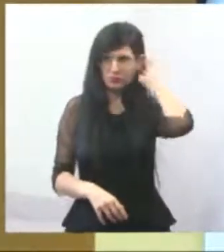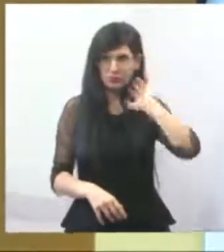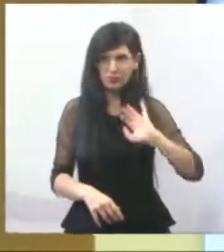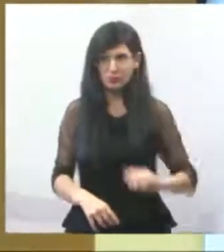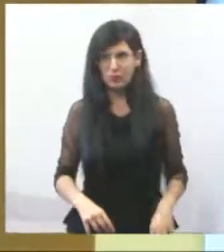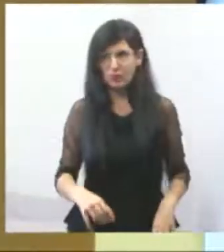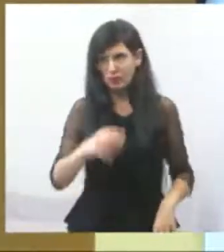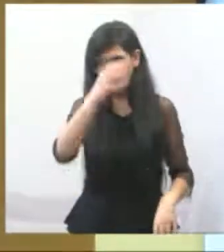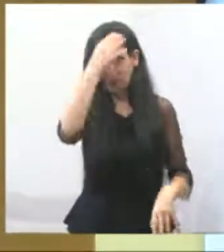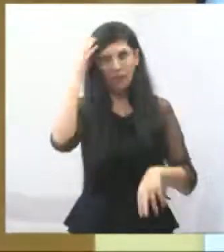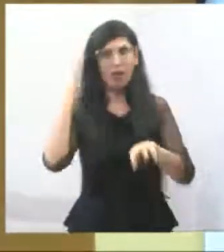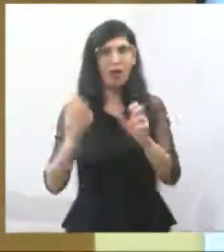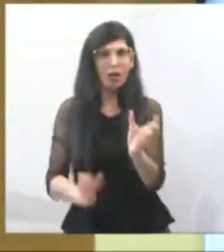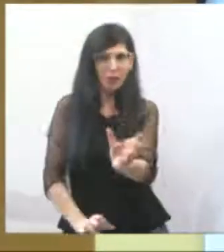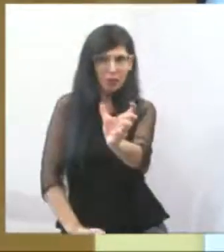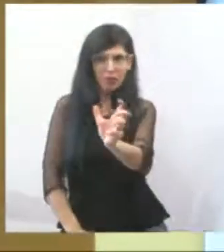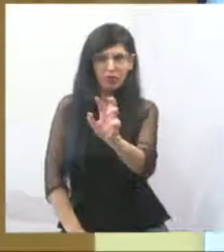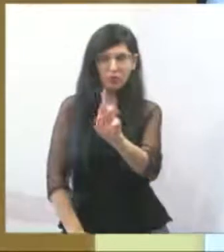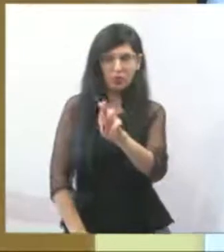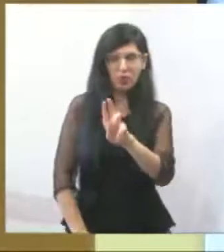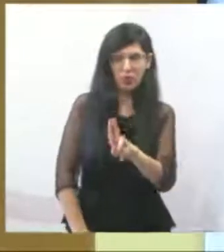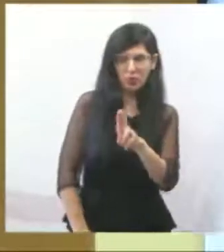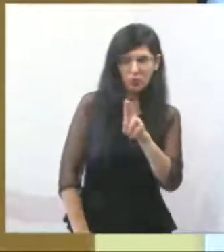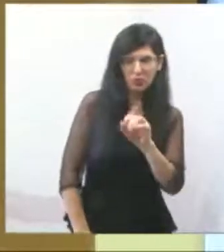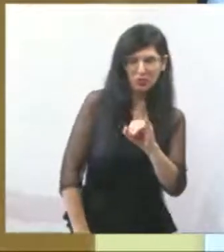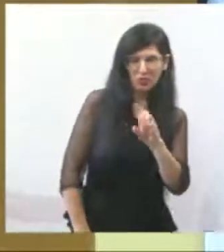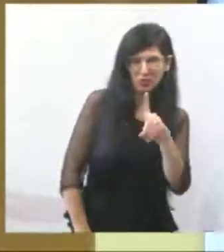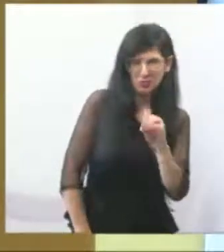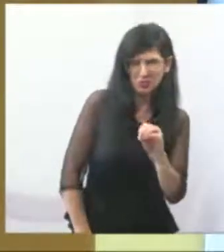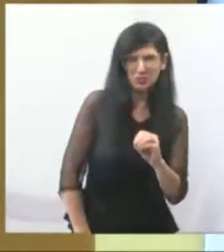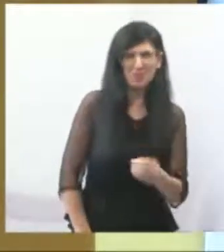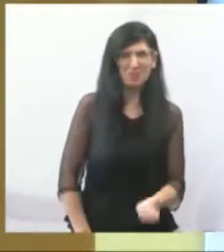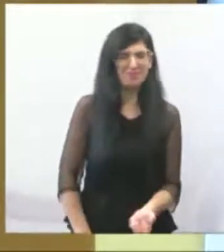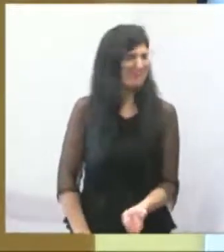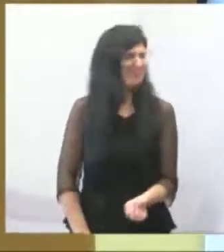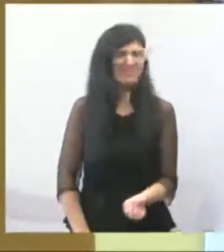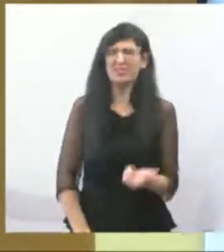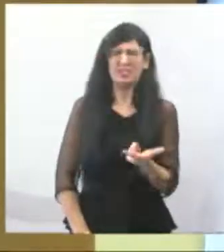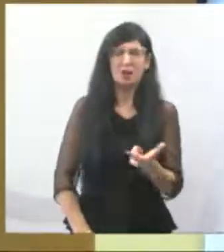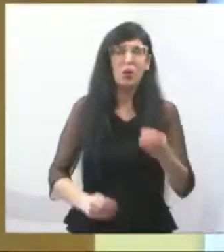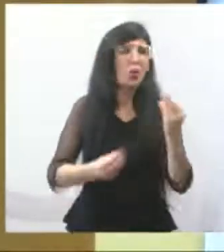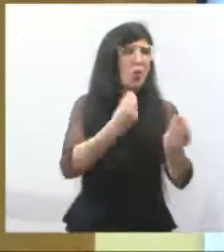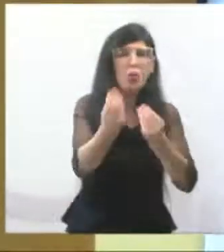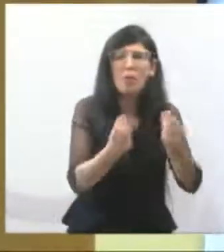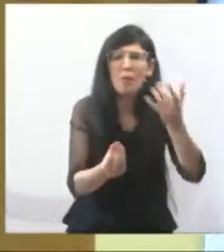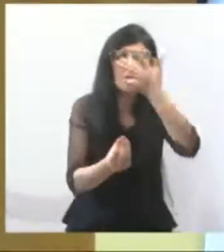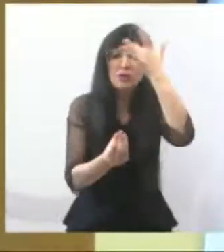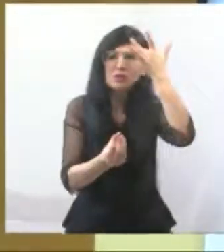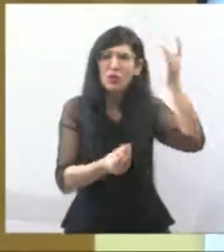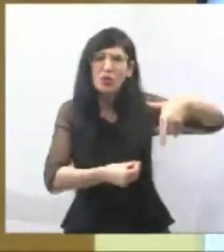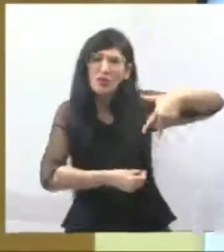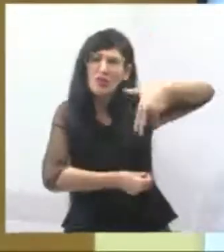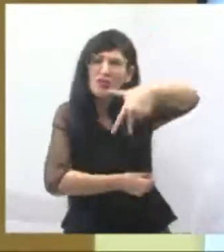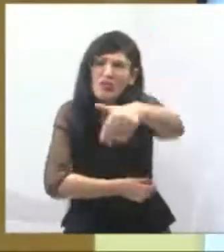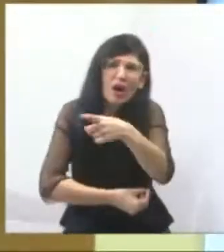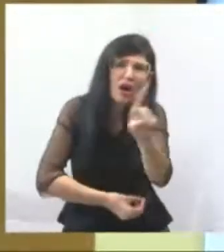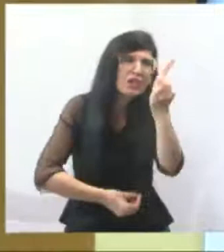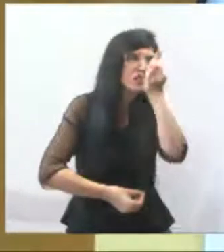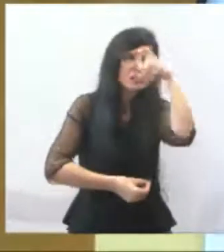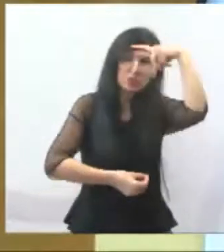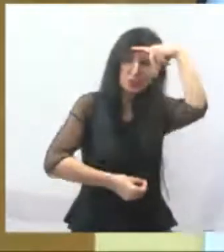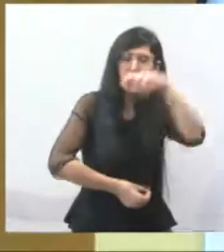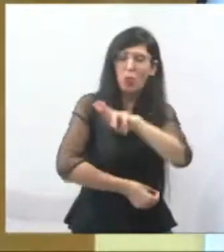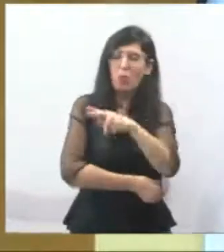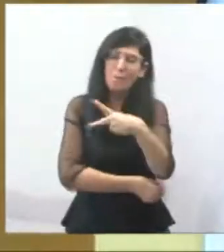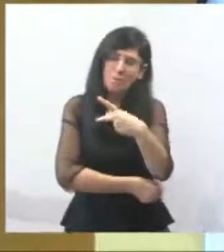ruído. A forma como é orientado dentro das unidades de referência, UPA, Santa Casa,